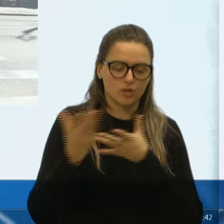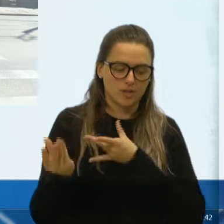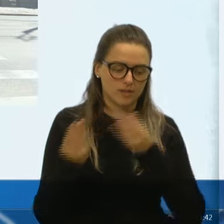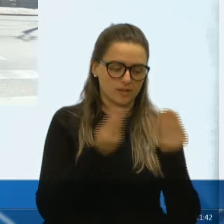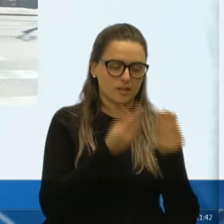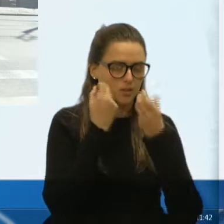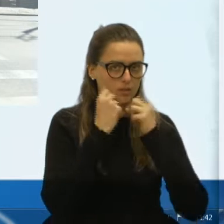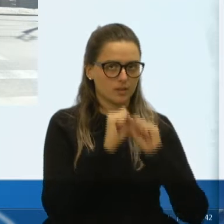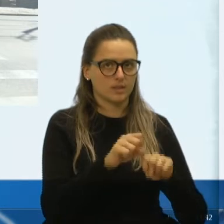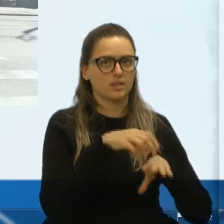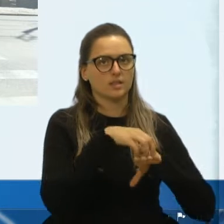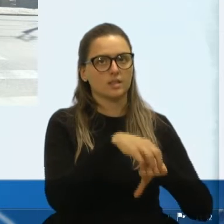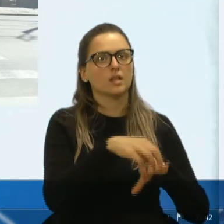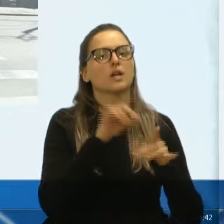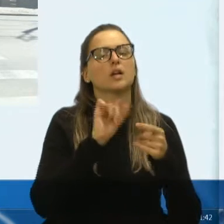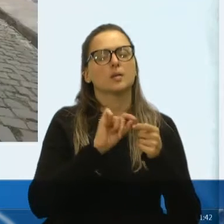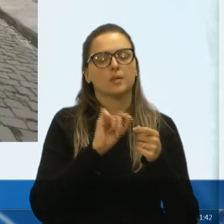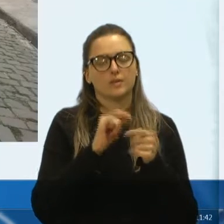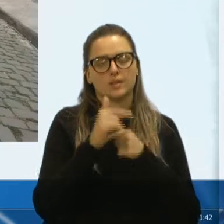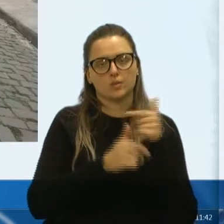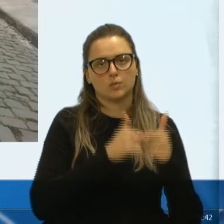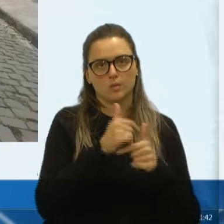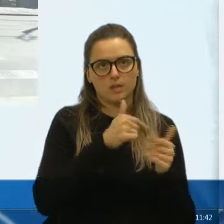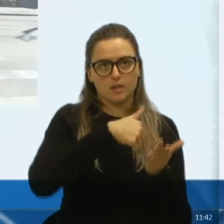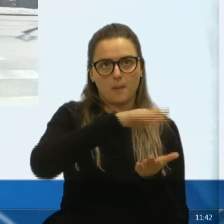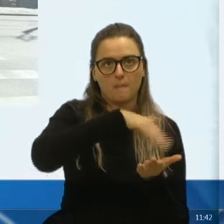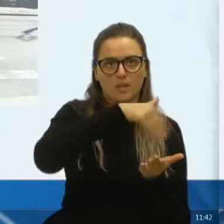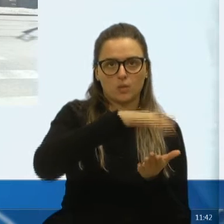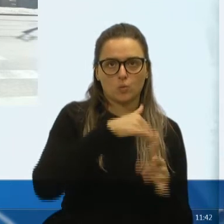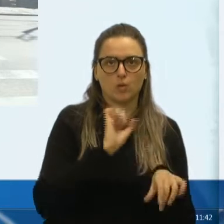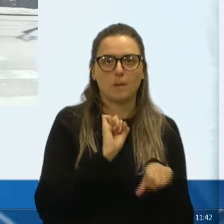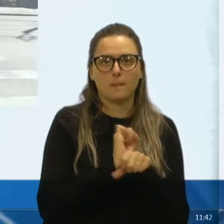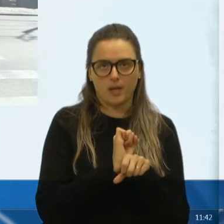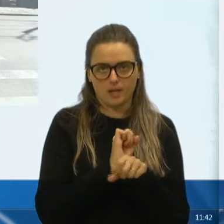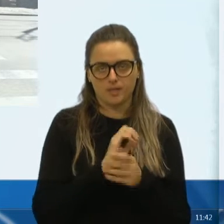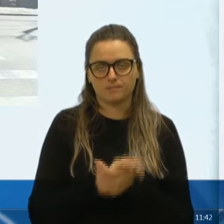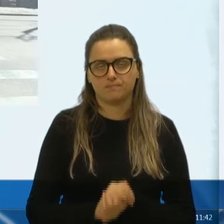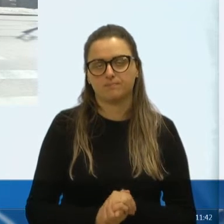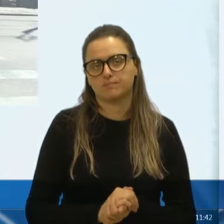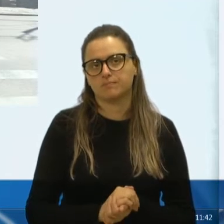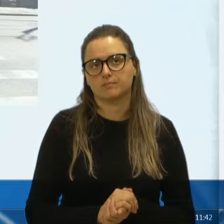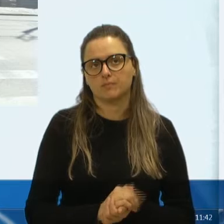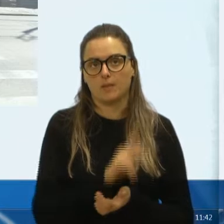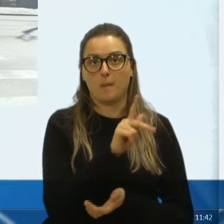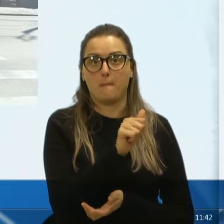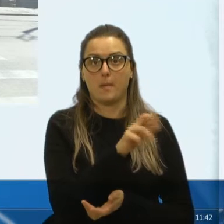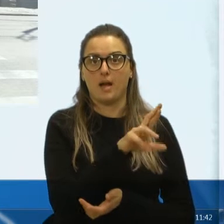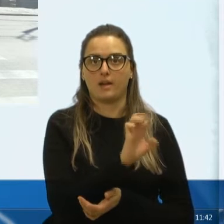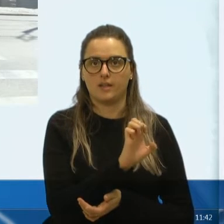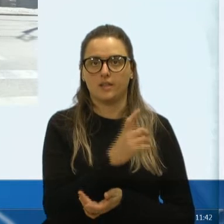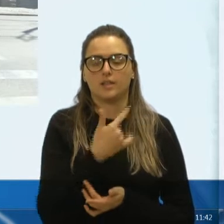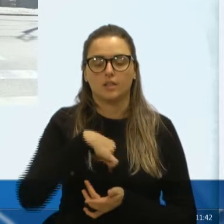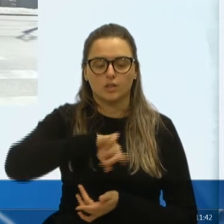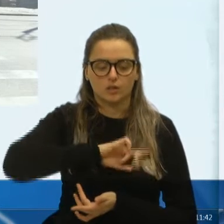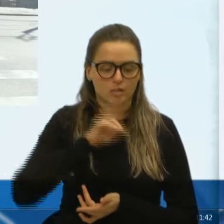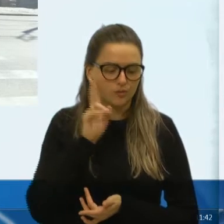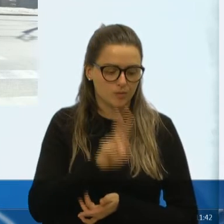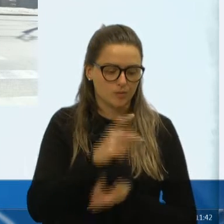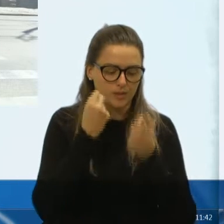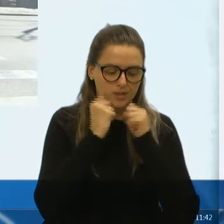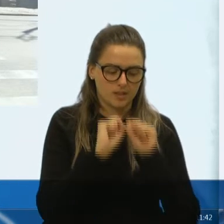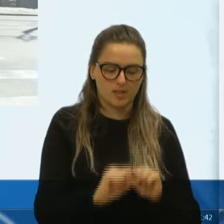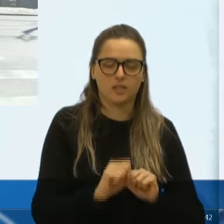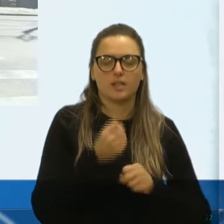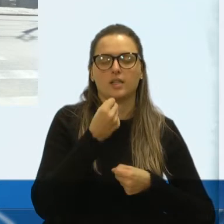Secretaria de Trânsito, para que seja feito esse trabalho, e tenho certeza, pela eficiência que nós vimos aí, pelos funcionários da Secretaria de